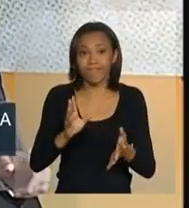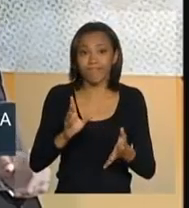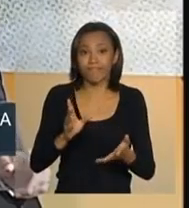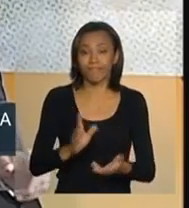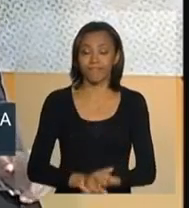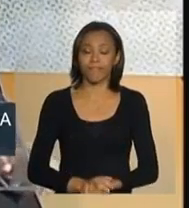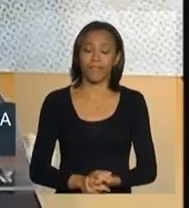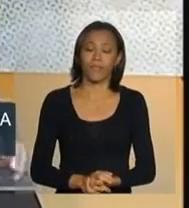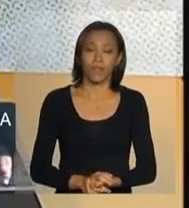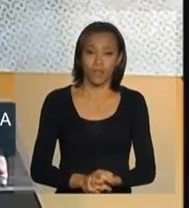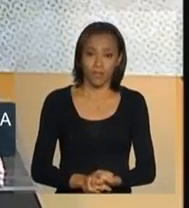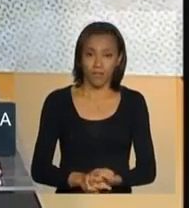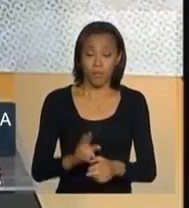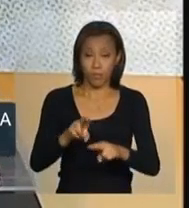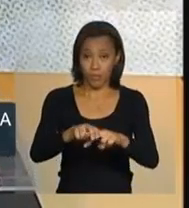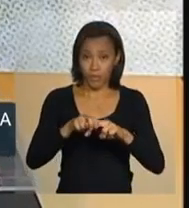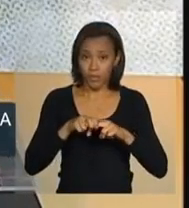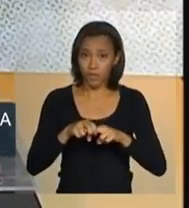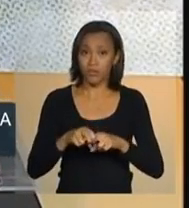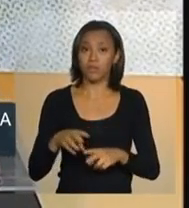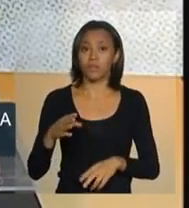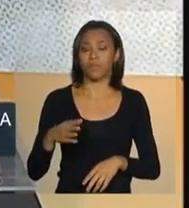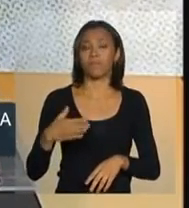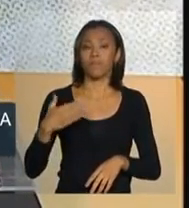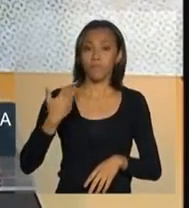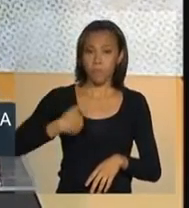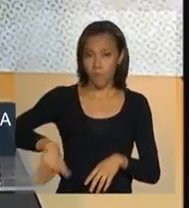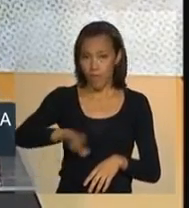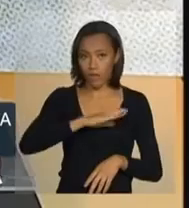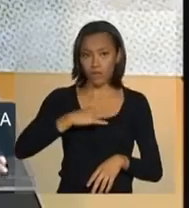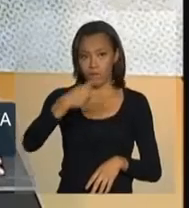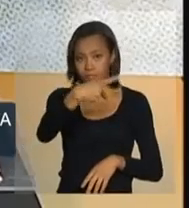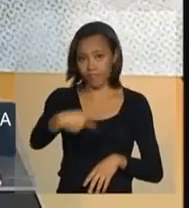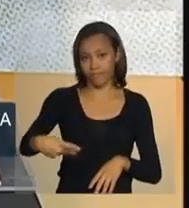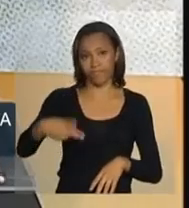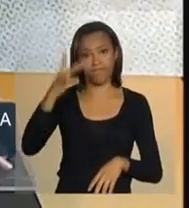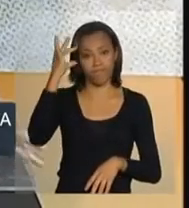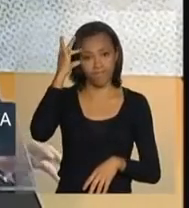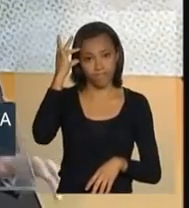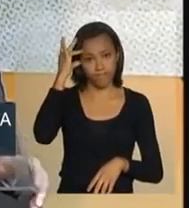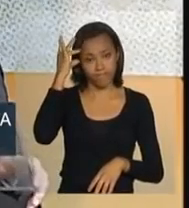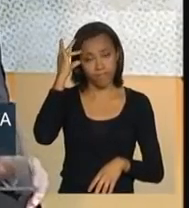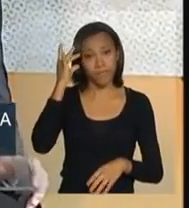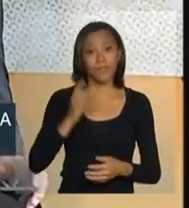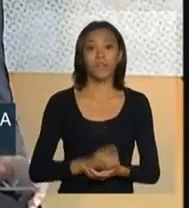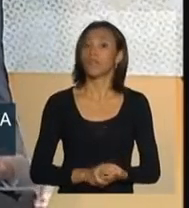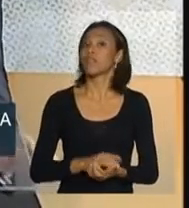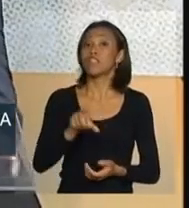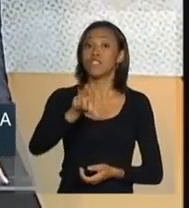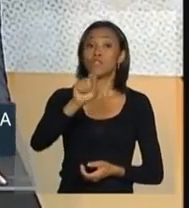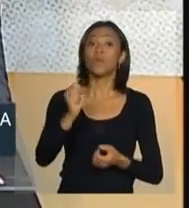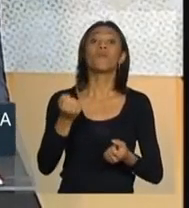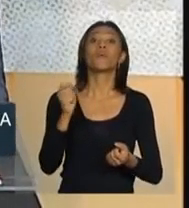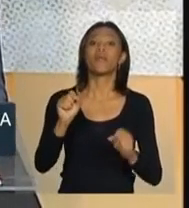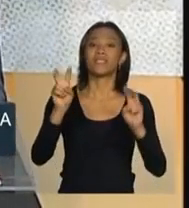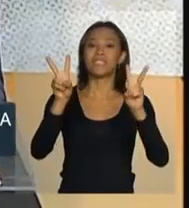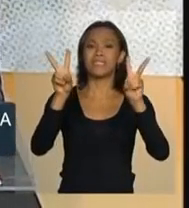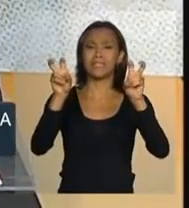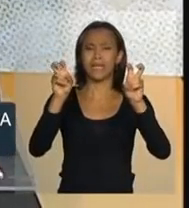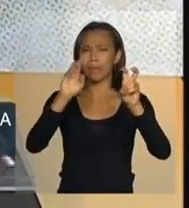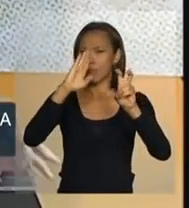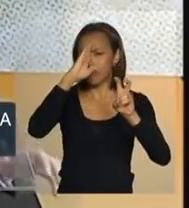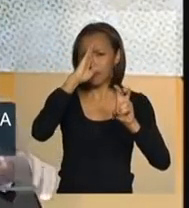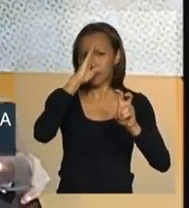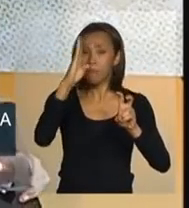Por isso que a nossa presidenta elegeu esse tema como um dos seus temas